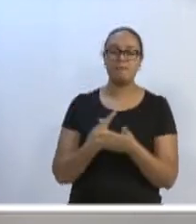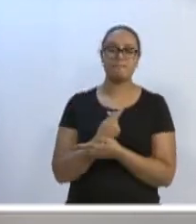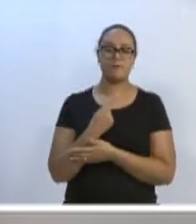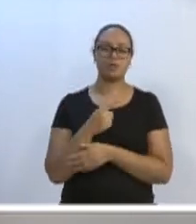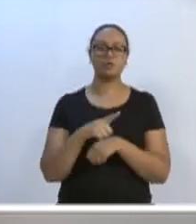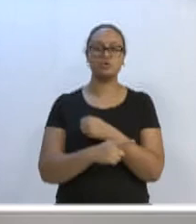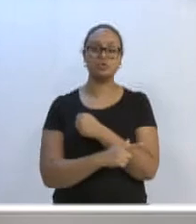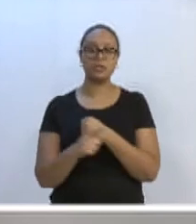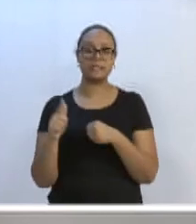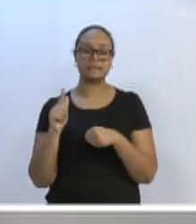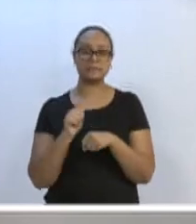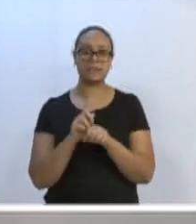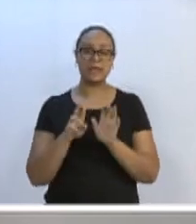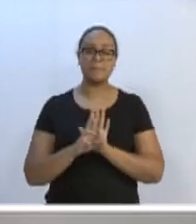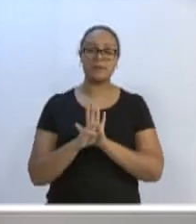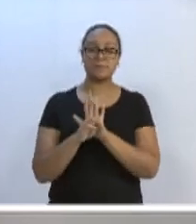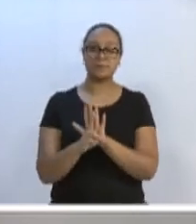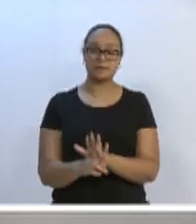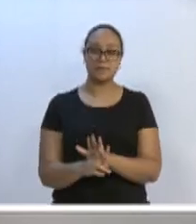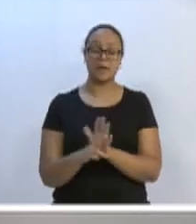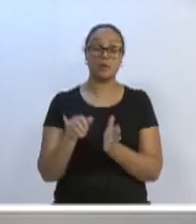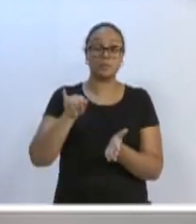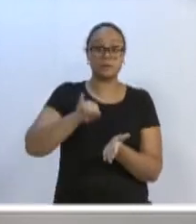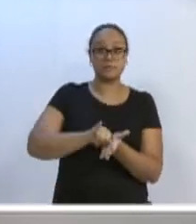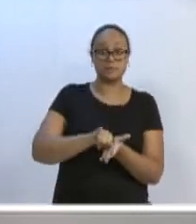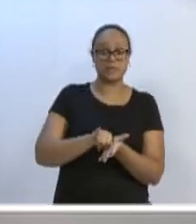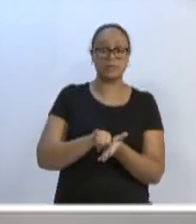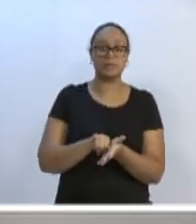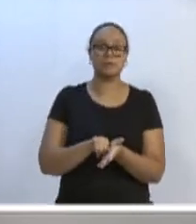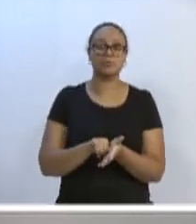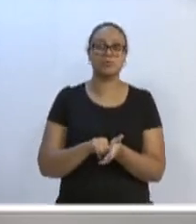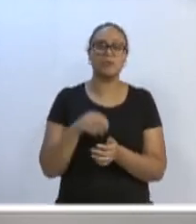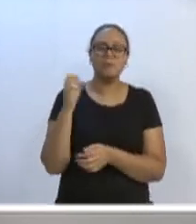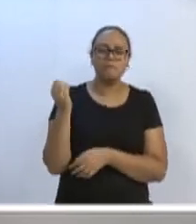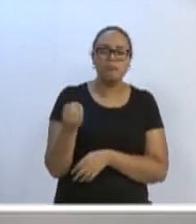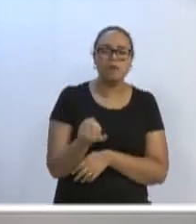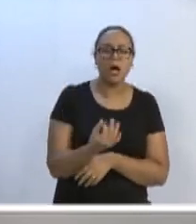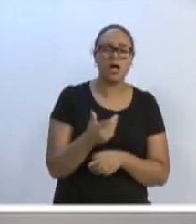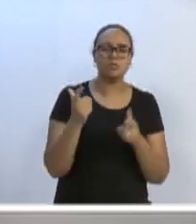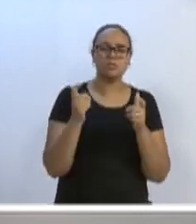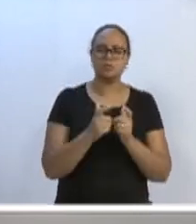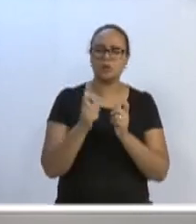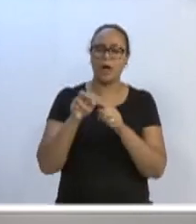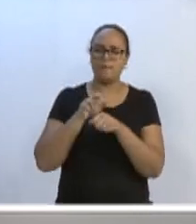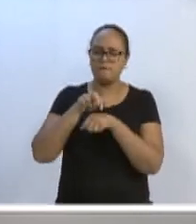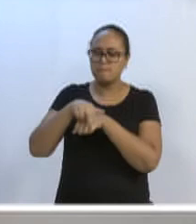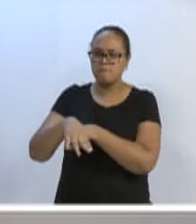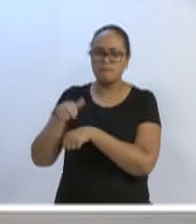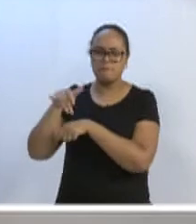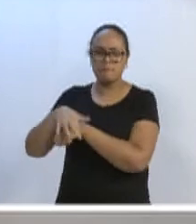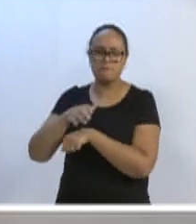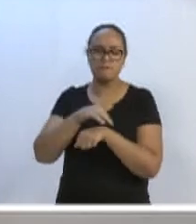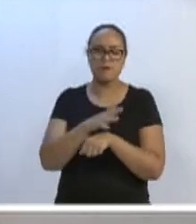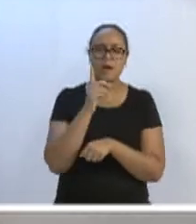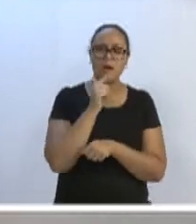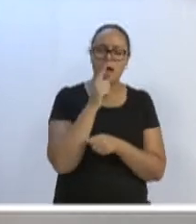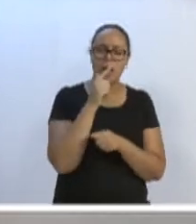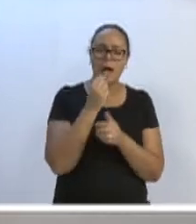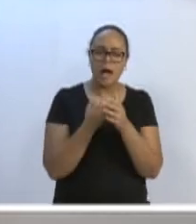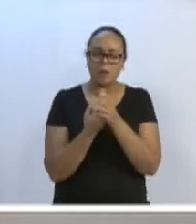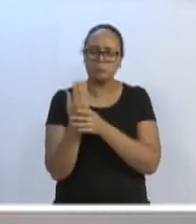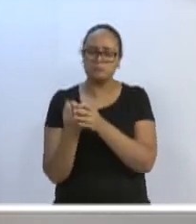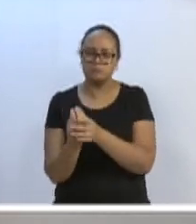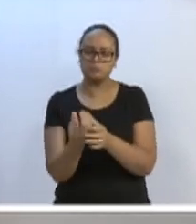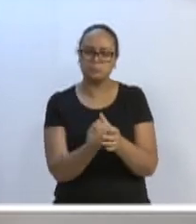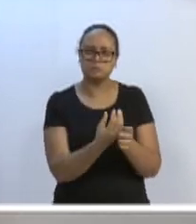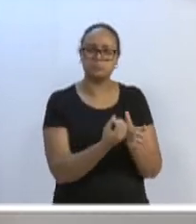representar aí um grande centro de nascentes, de mananciais tão importantes para a nossa cidade e destacar também e colocar a imagem lá,